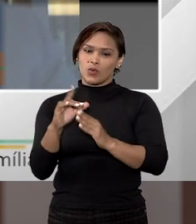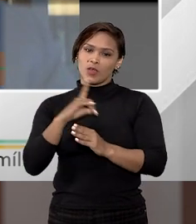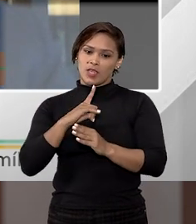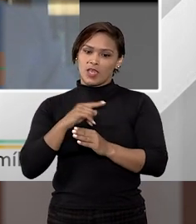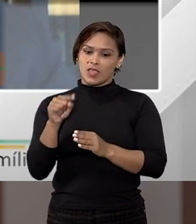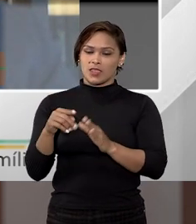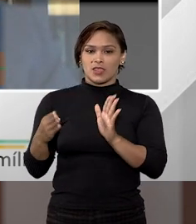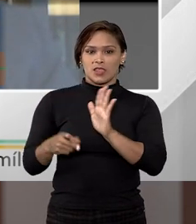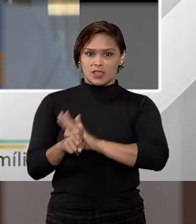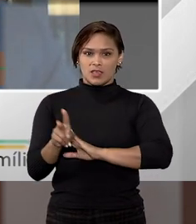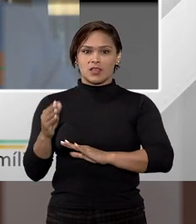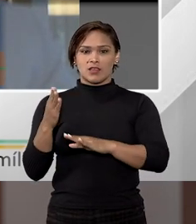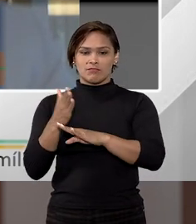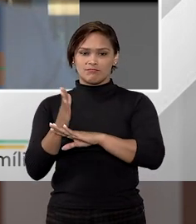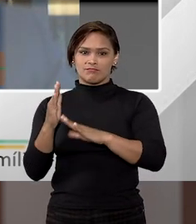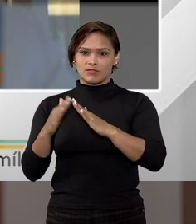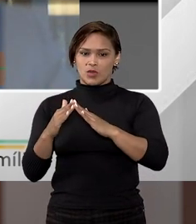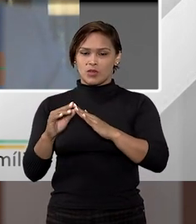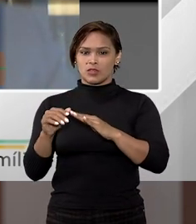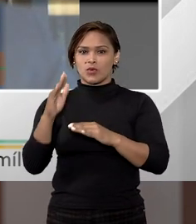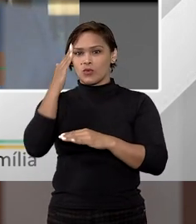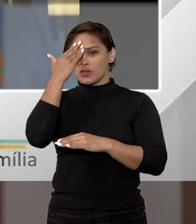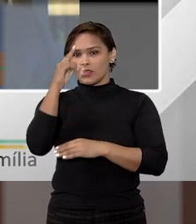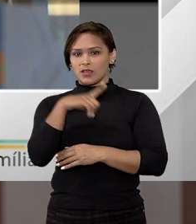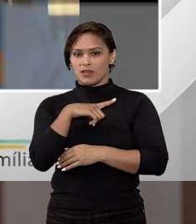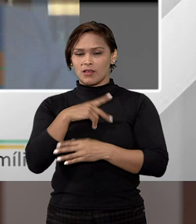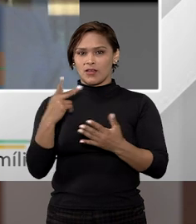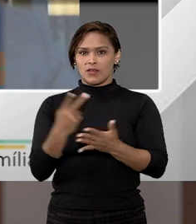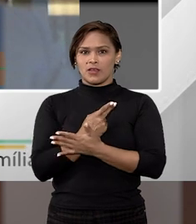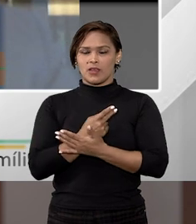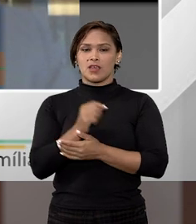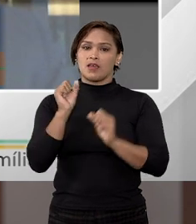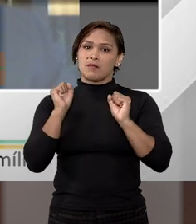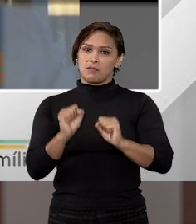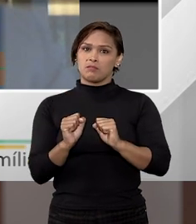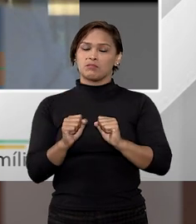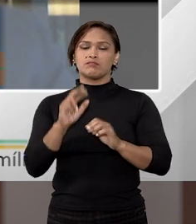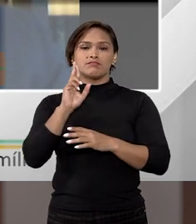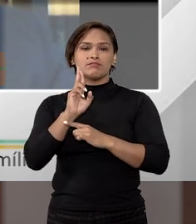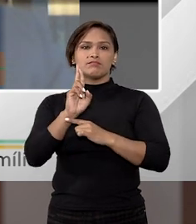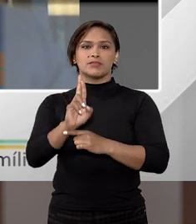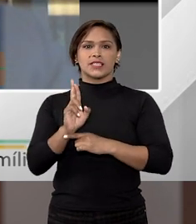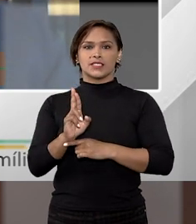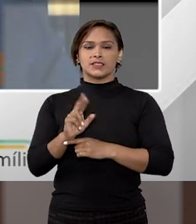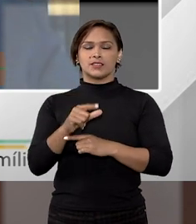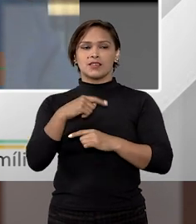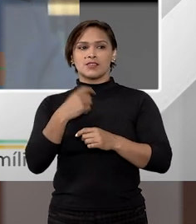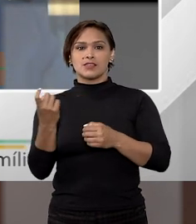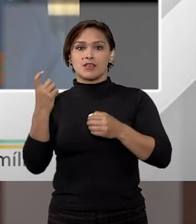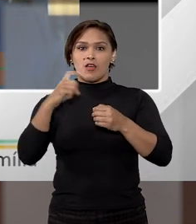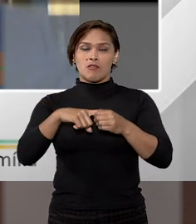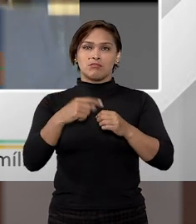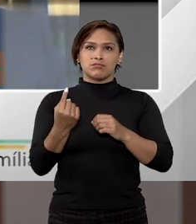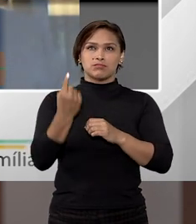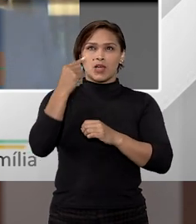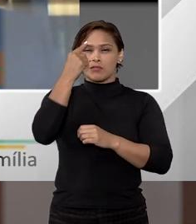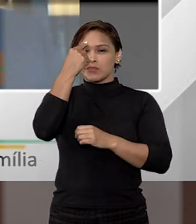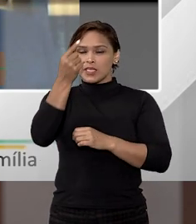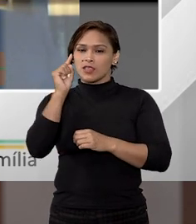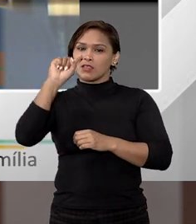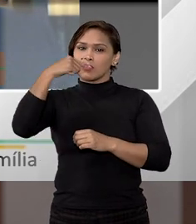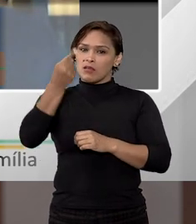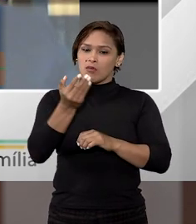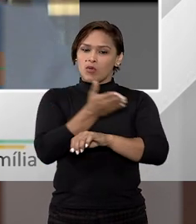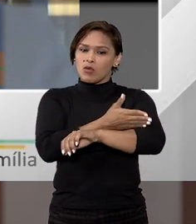e que é nele que eu resido, a interpretação que se tem dado é que isso pode representar, se eu voltar atrás dessa decisão